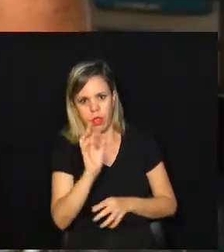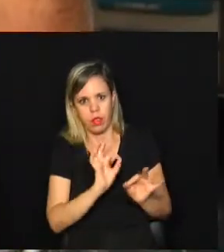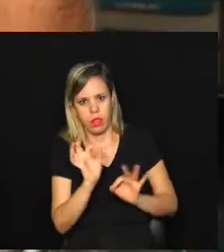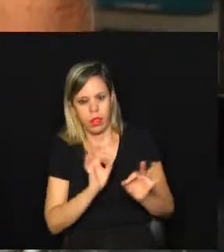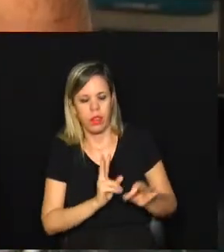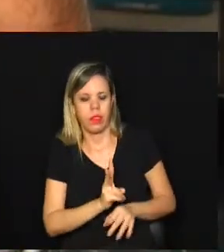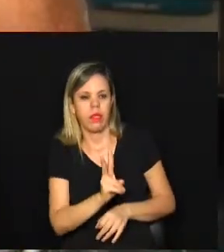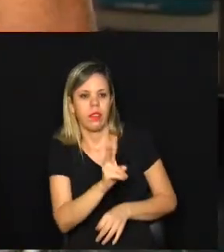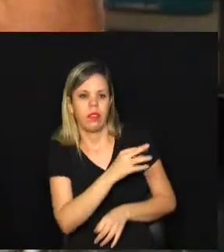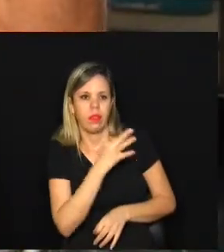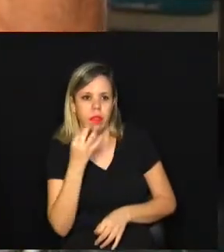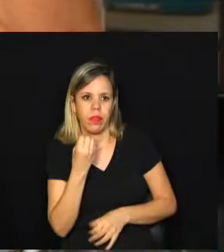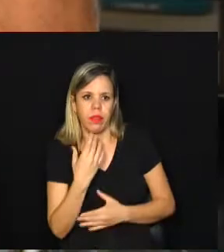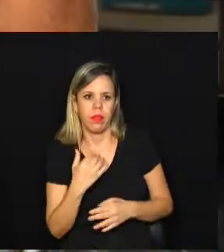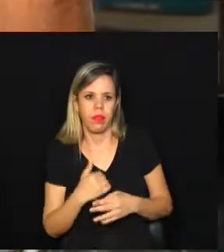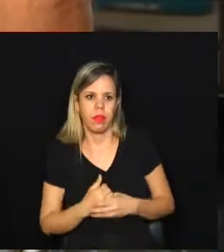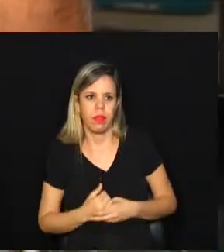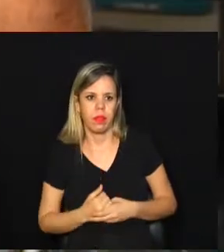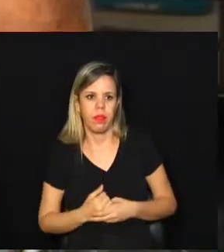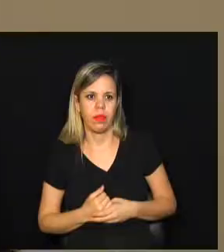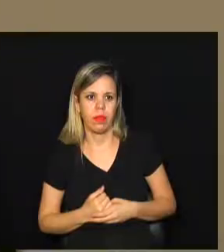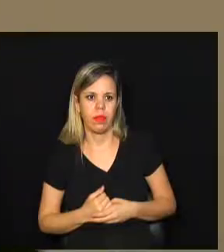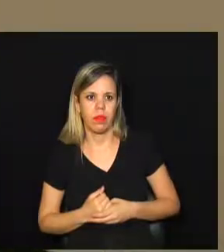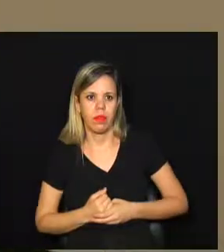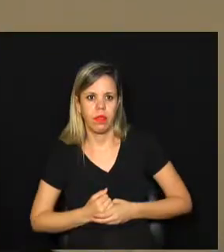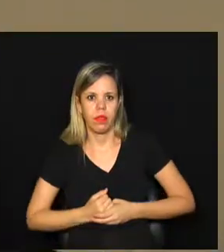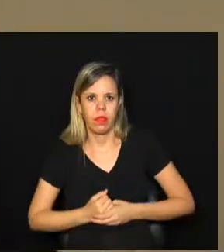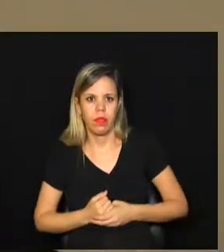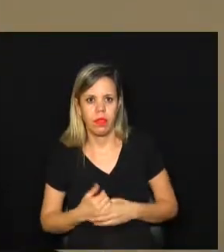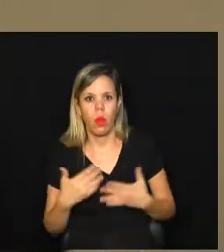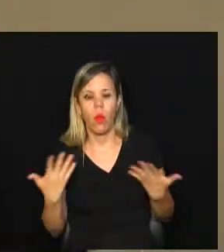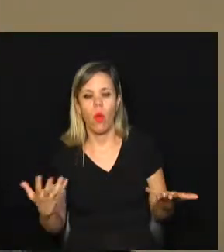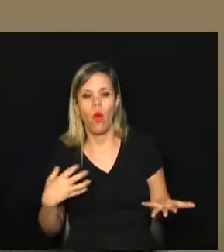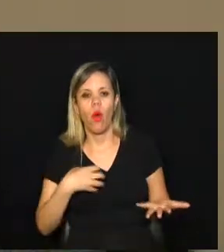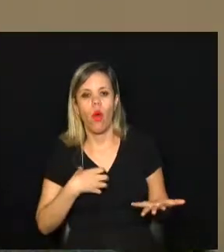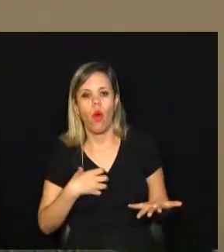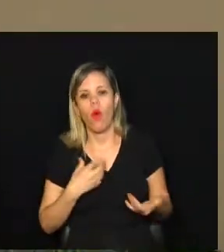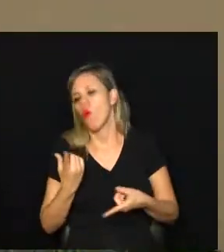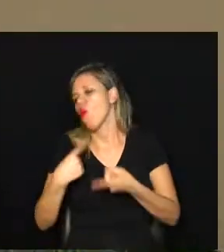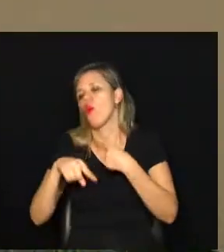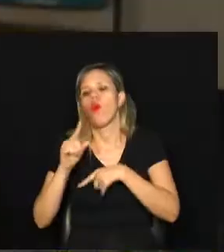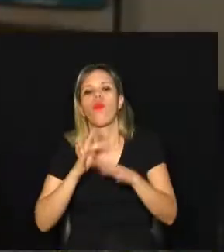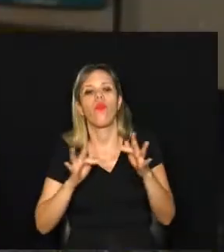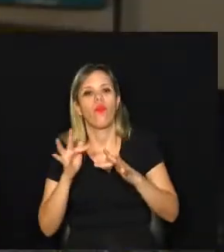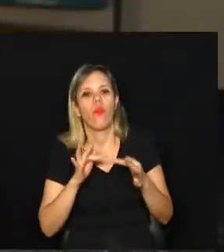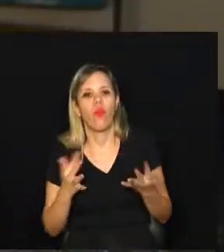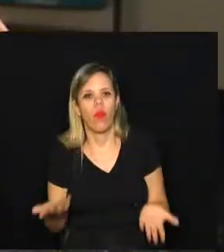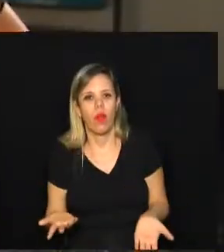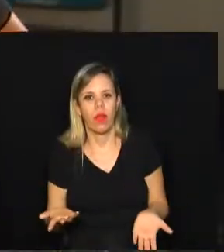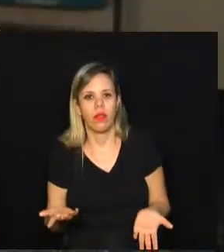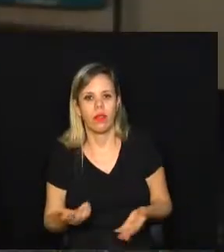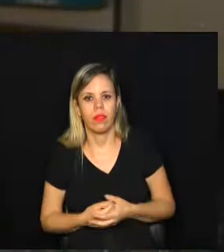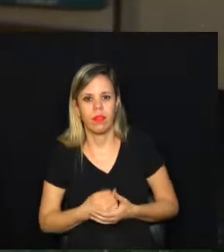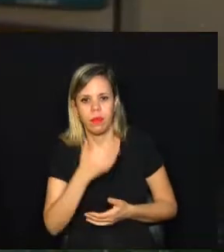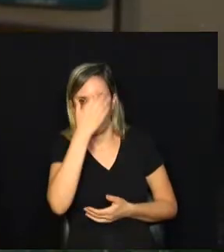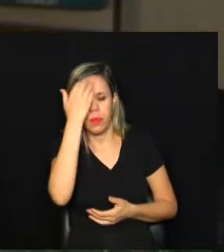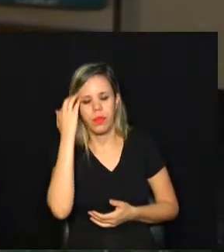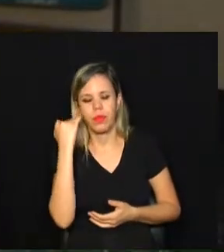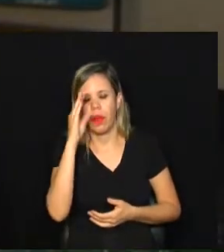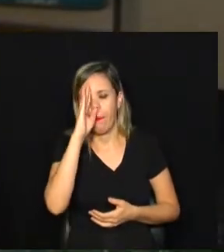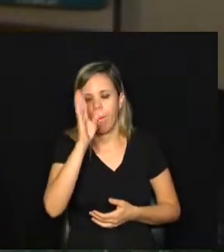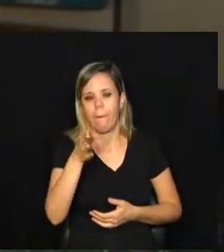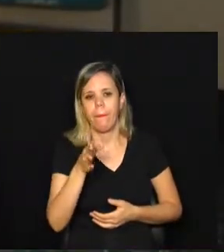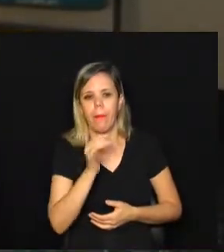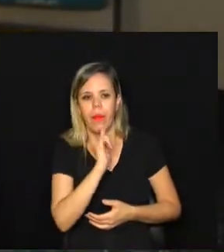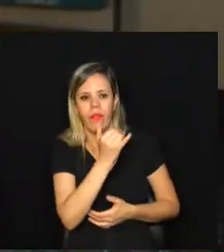100%. E qual é a fórmula do sucesso, hein, Juliano? A parte principal que eu trabalho